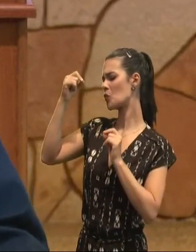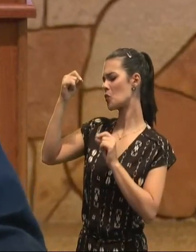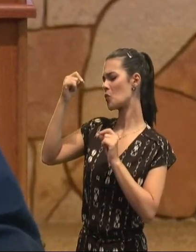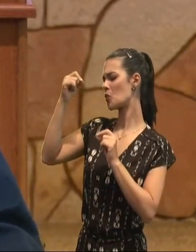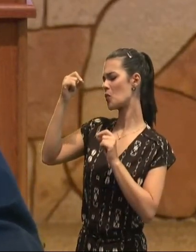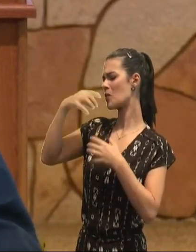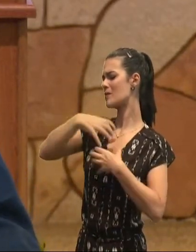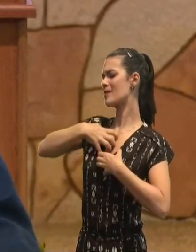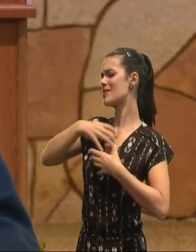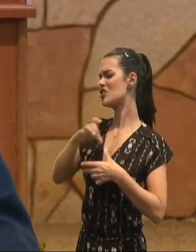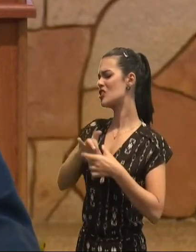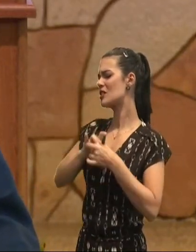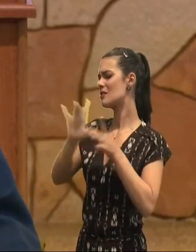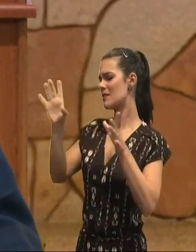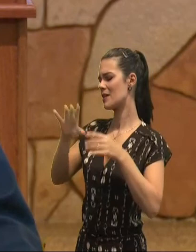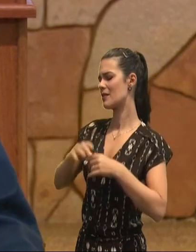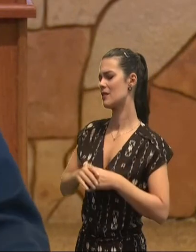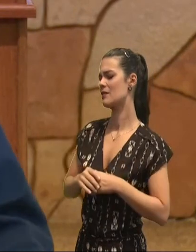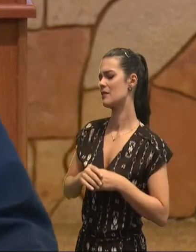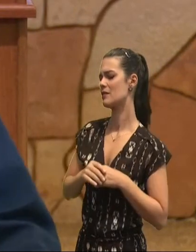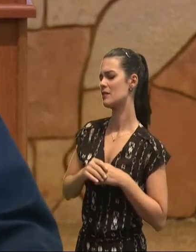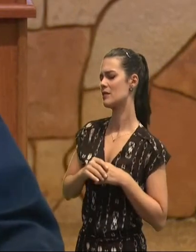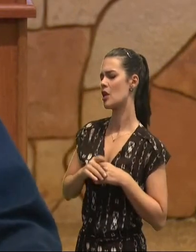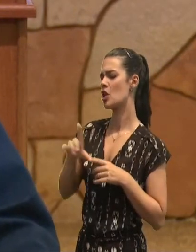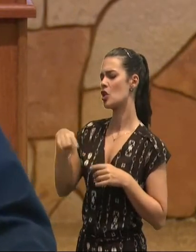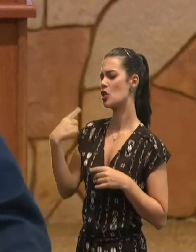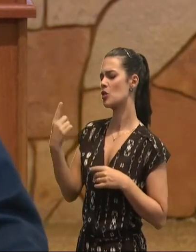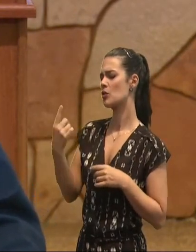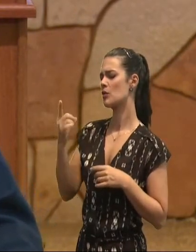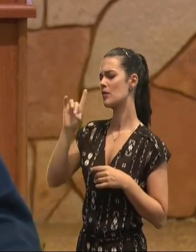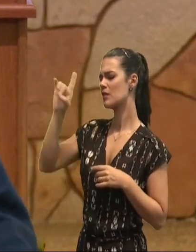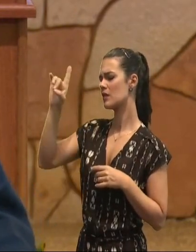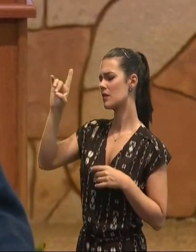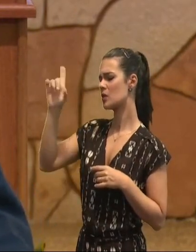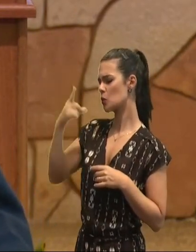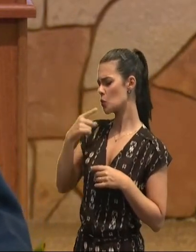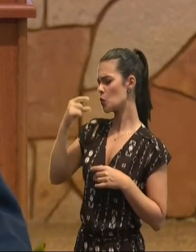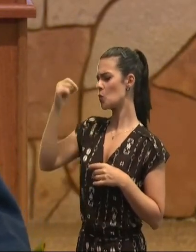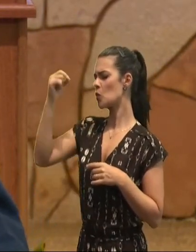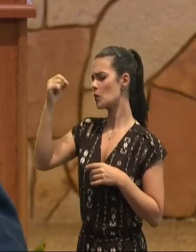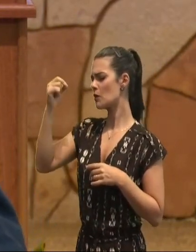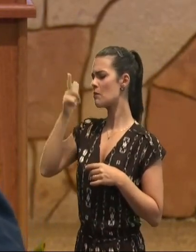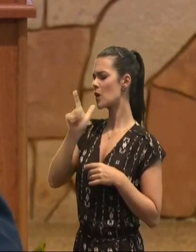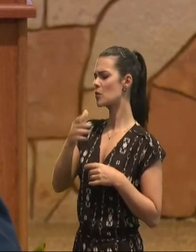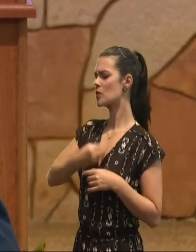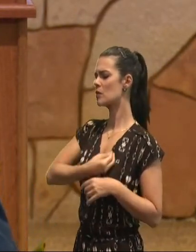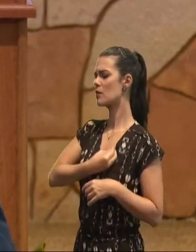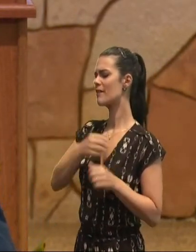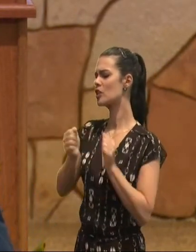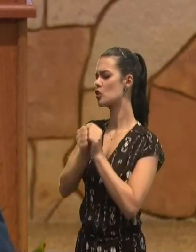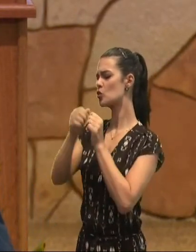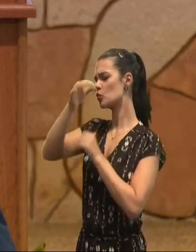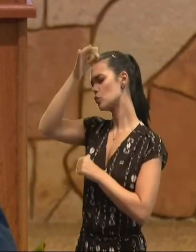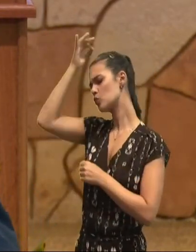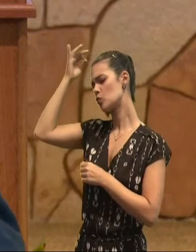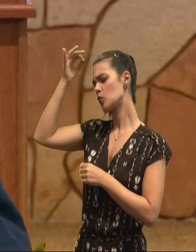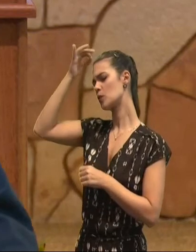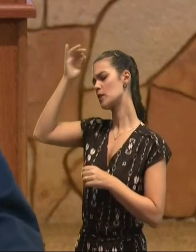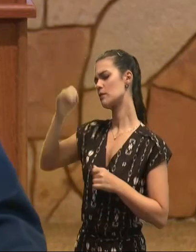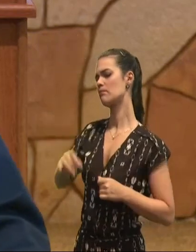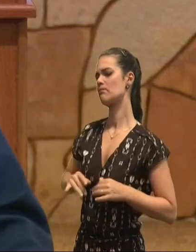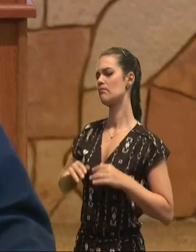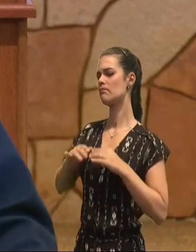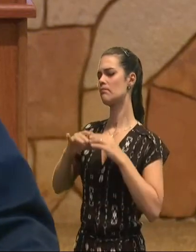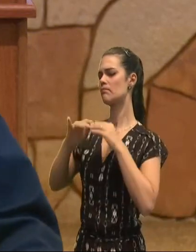liberdade, nosso chamado, é um chamado, para a vida, no espírito, e sobretudo,